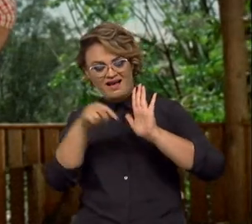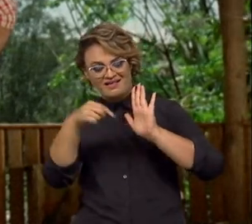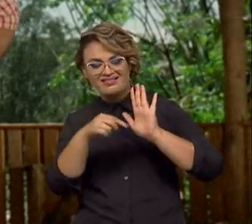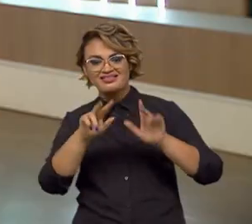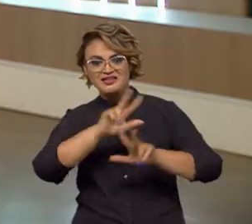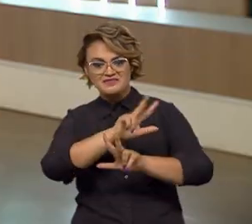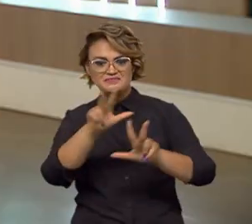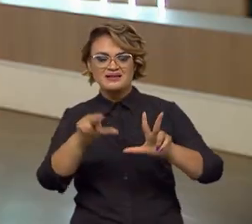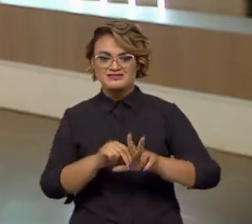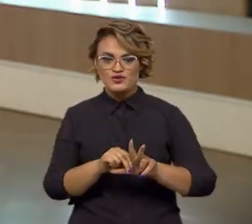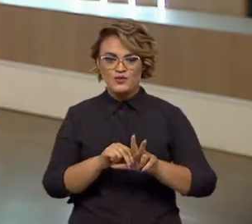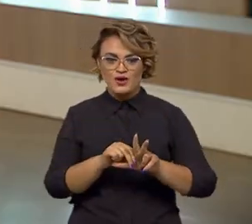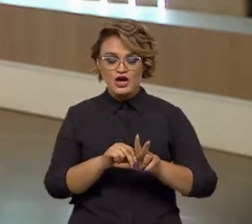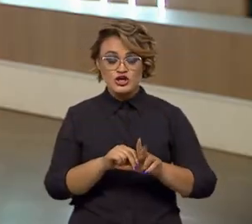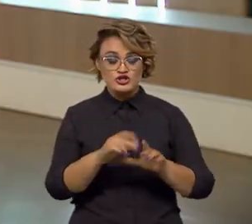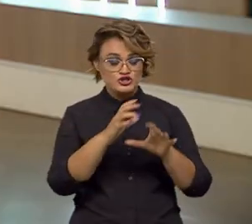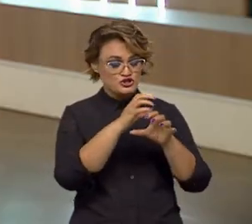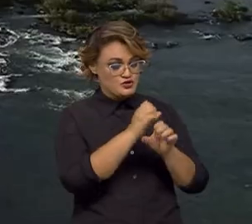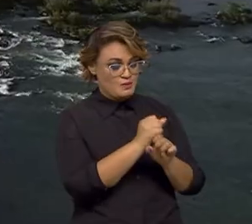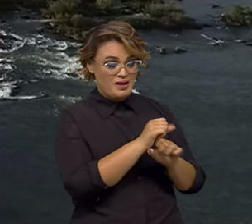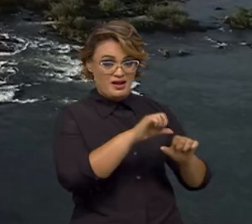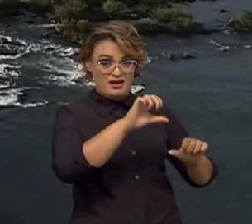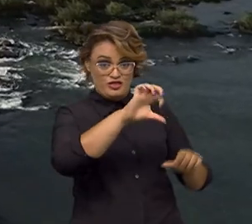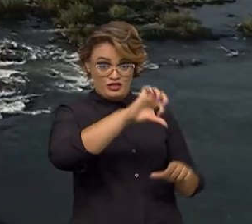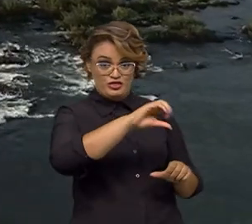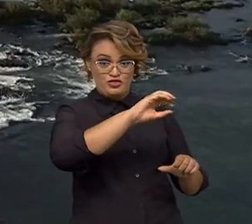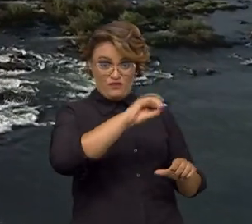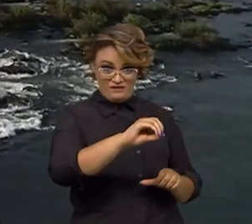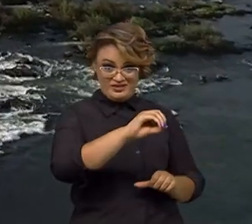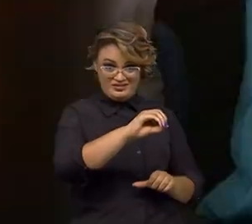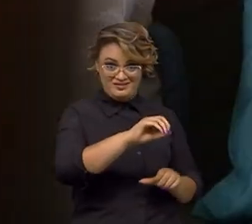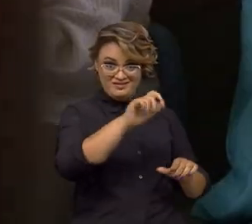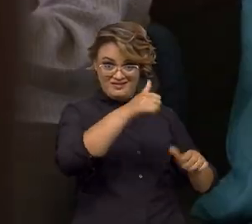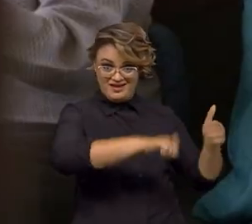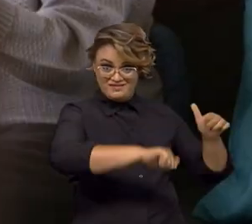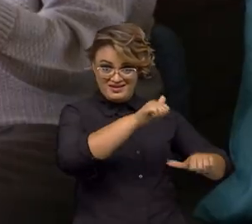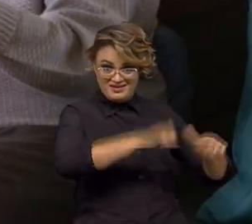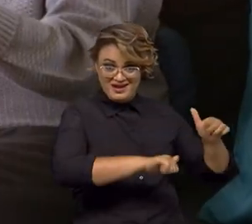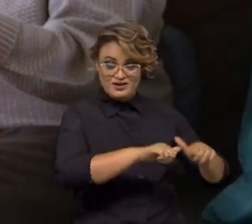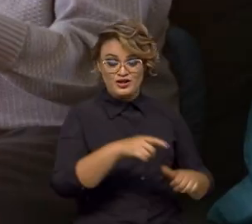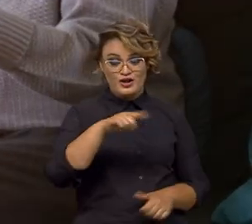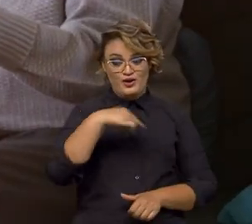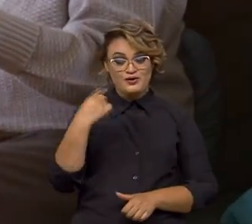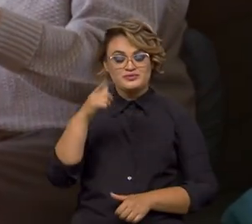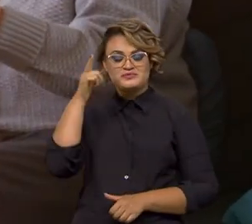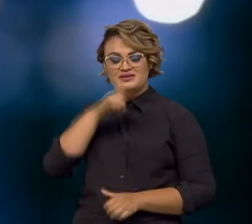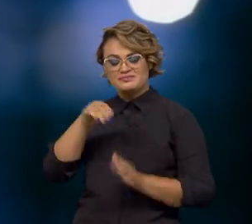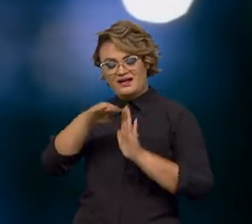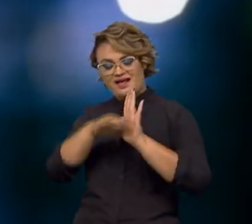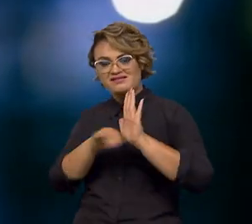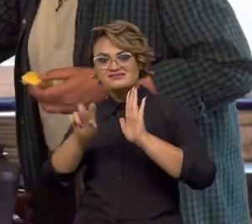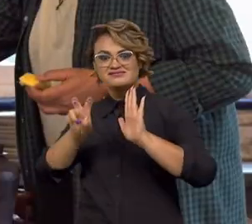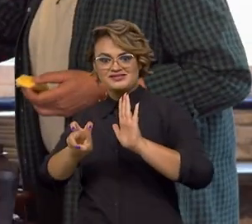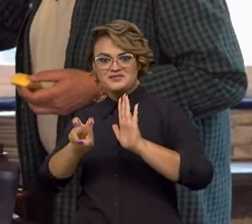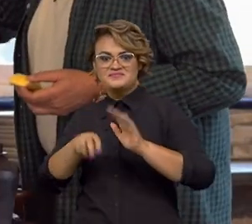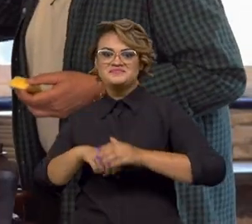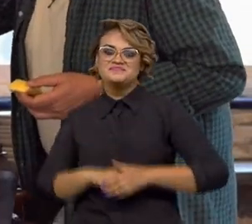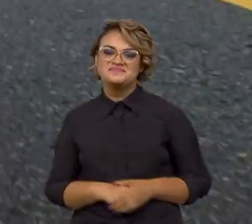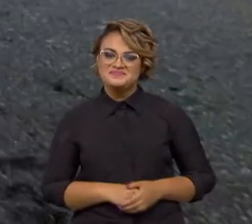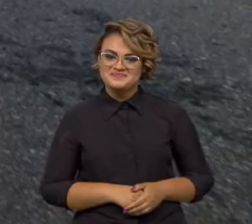Somos número 5 entre as 90 emissoras analisadas pelo Painel Nacional de Televisão.